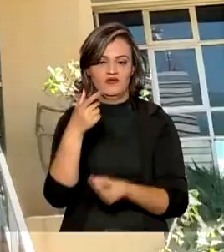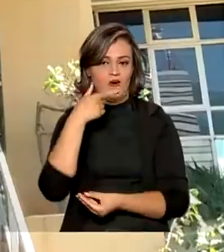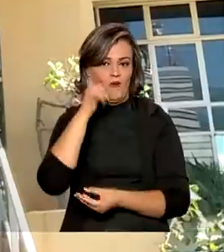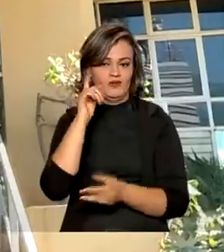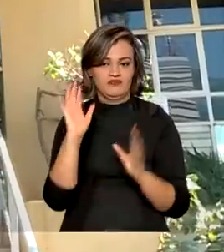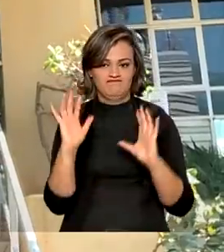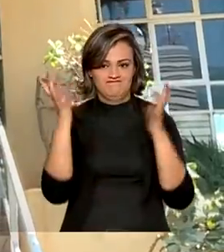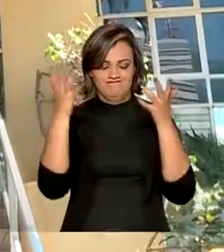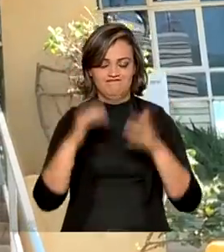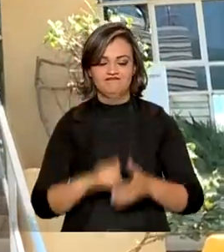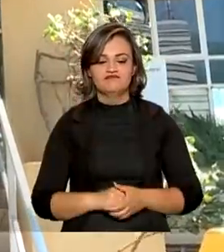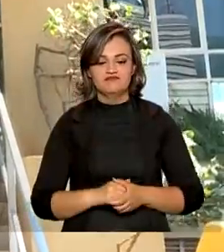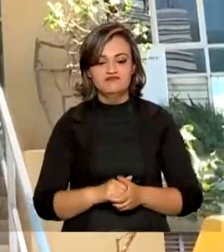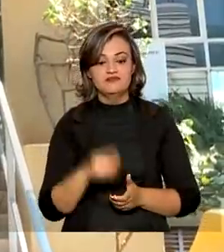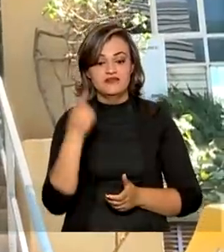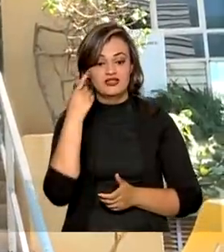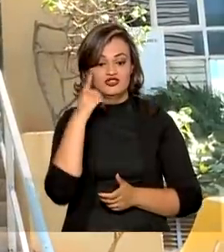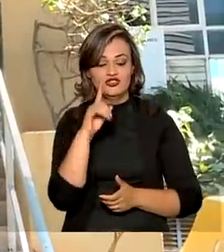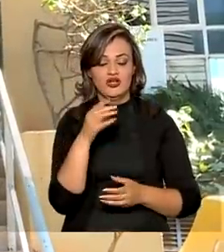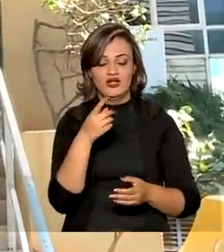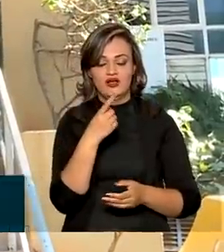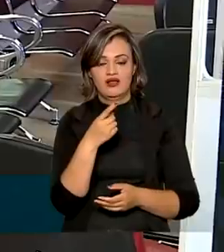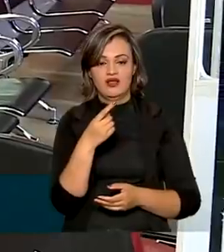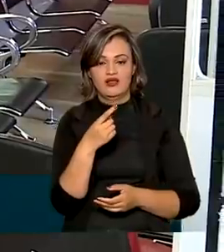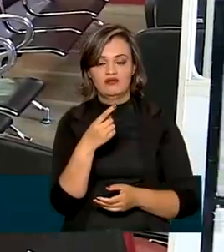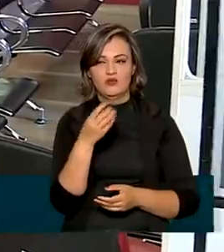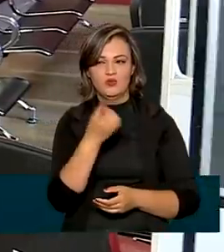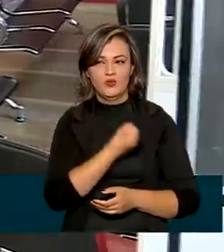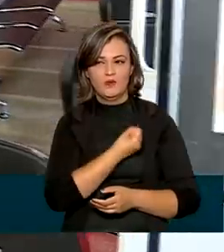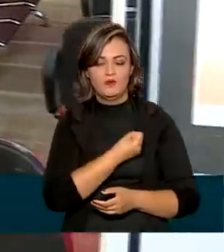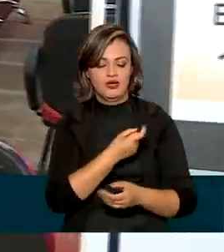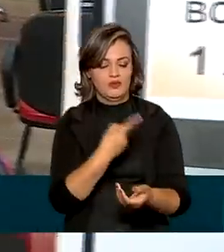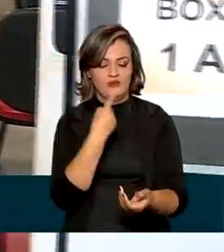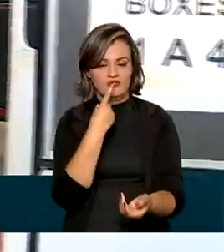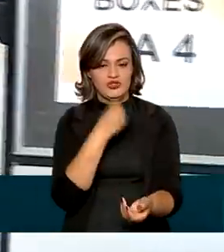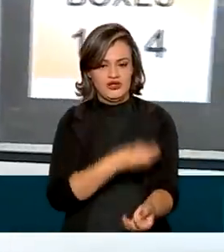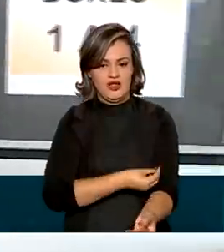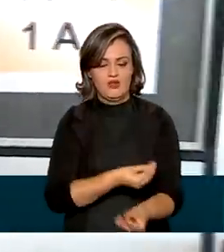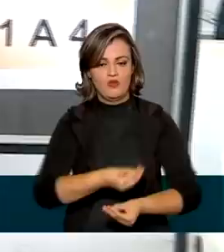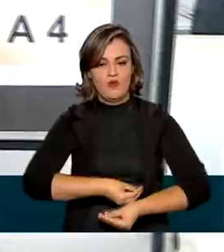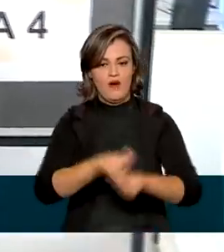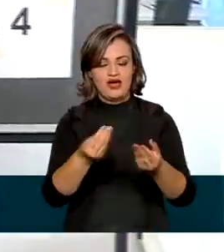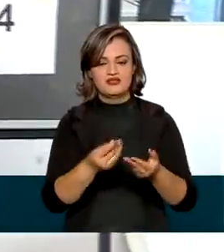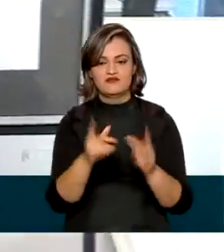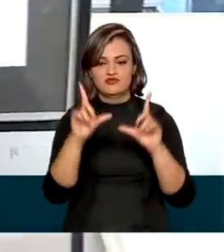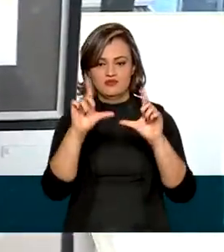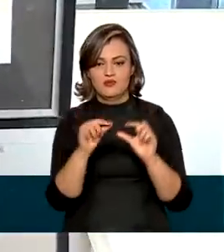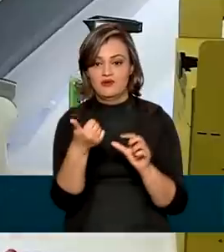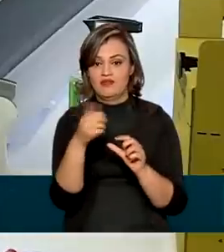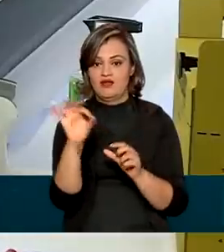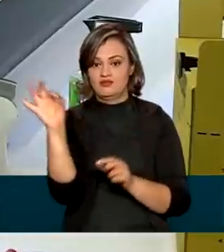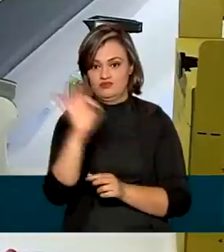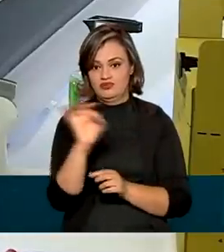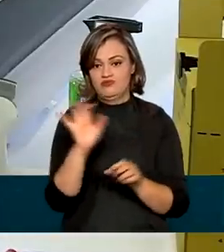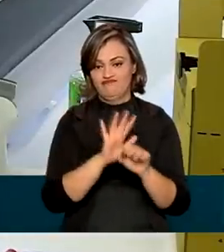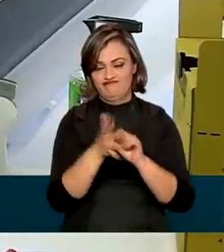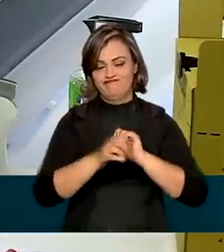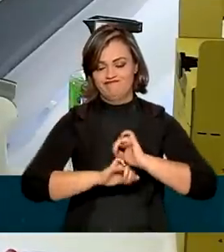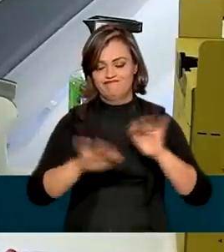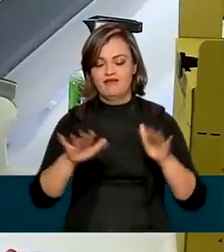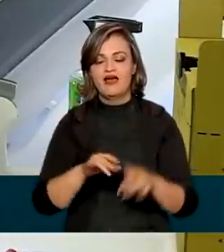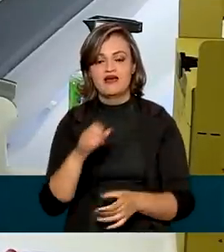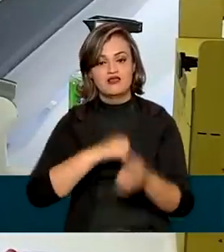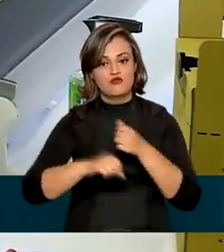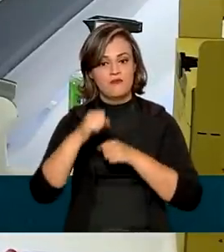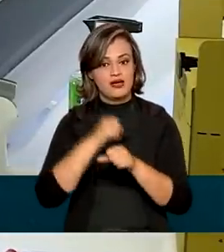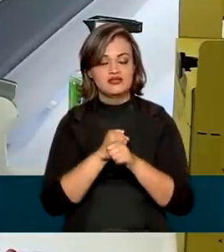O número de doações de sangue no país caiu 10% com a pandemia de covid-19. Em 2020,